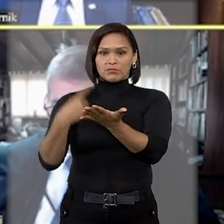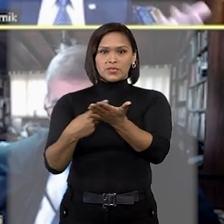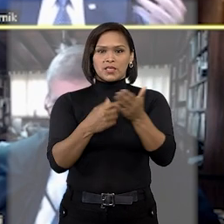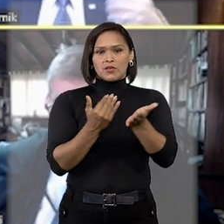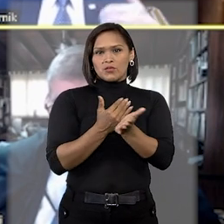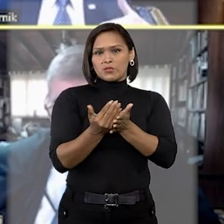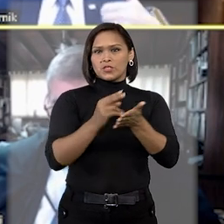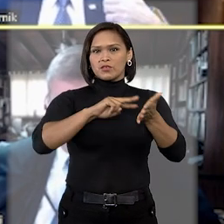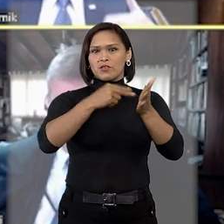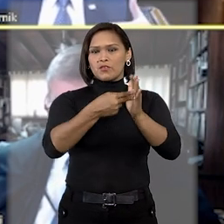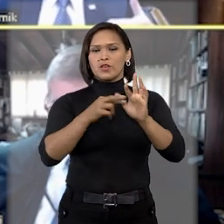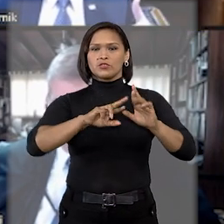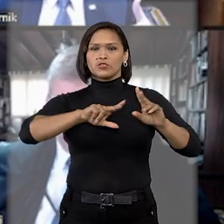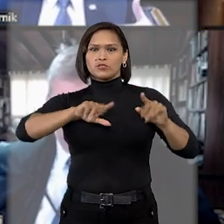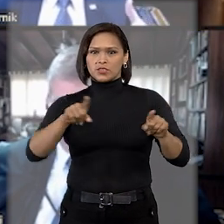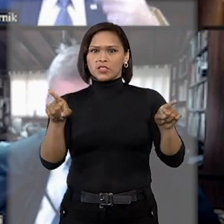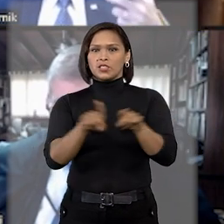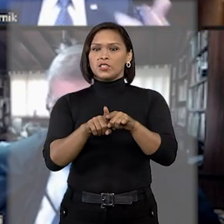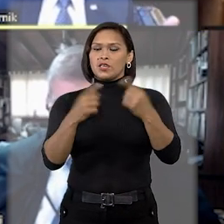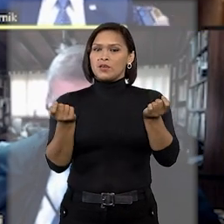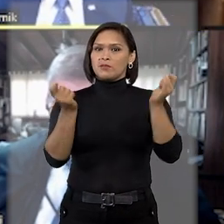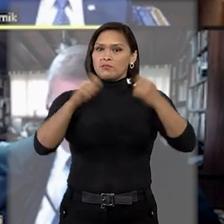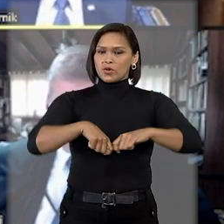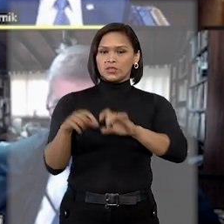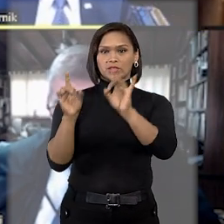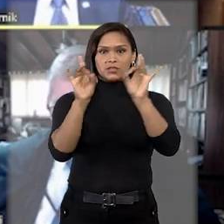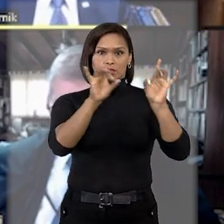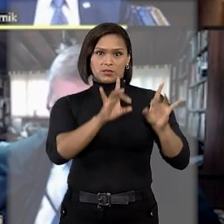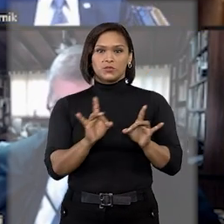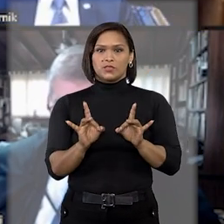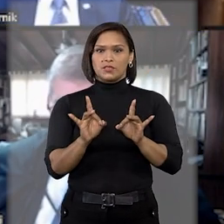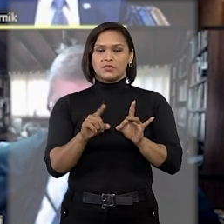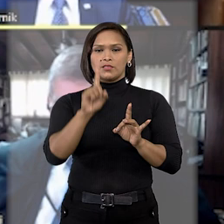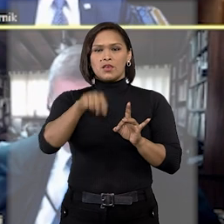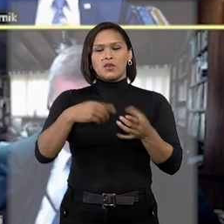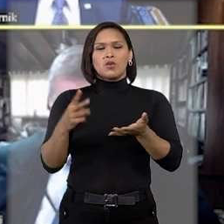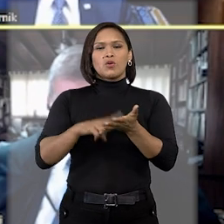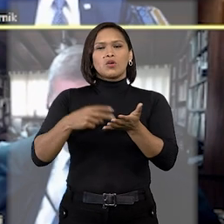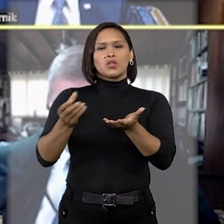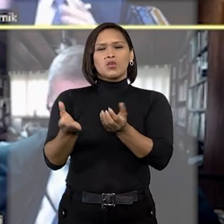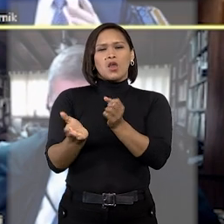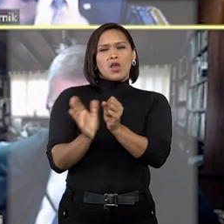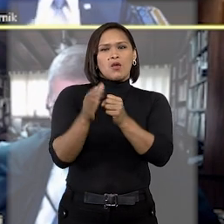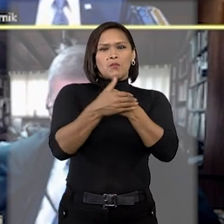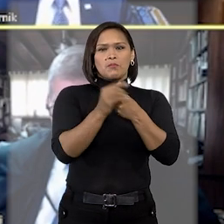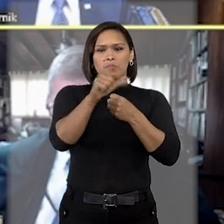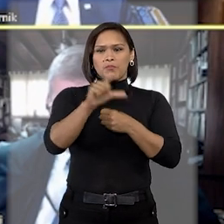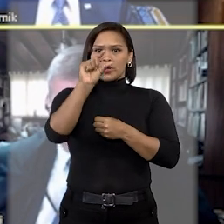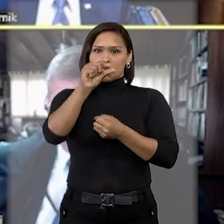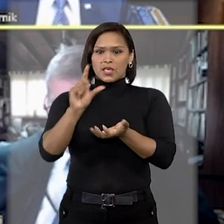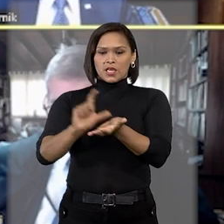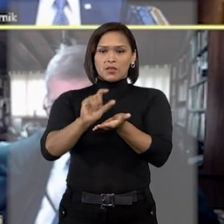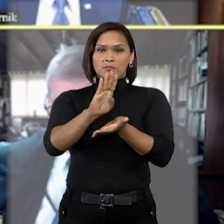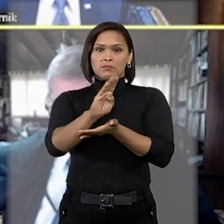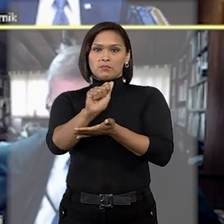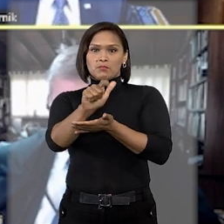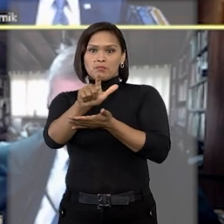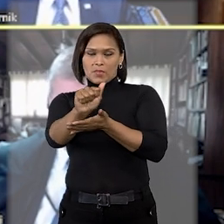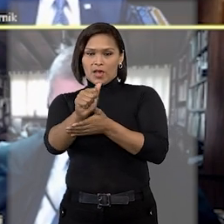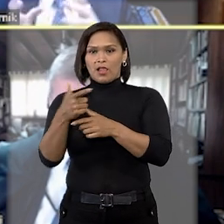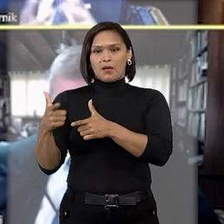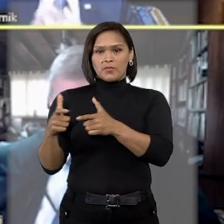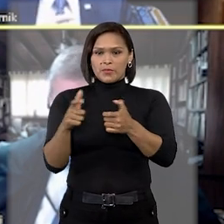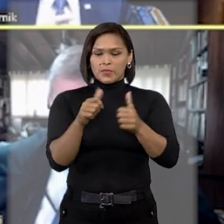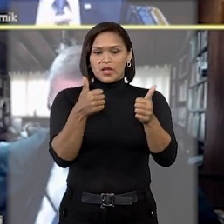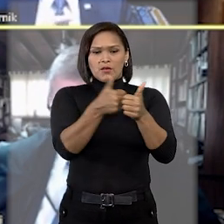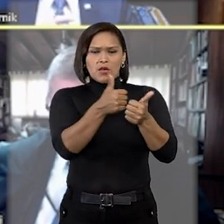do princípio da insignificância em hipóteses excepcionalíssimas, quando apreendidas pequenas quantidades de munição, desde que